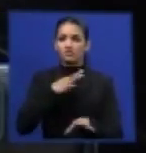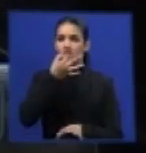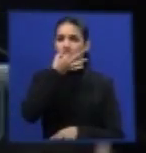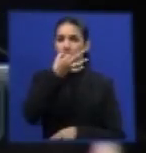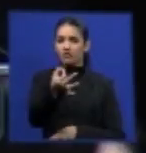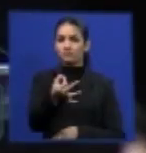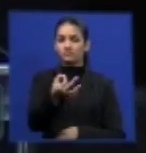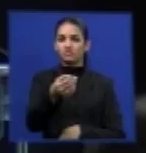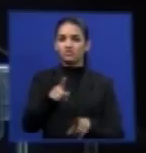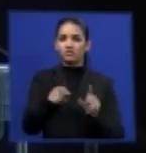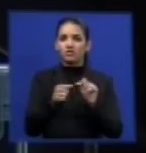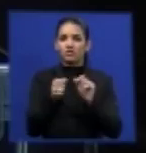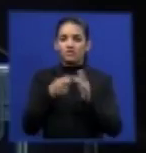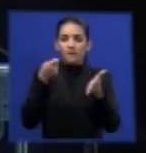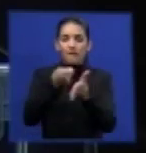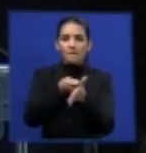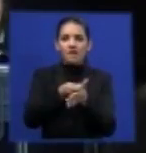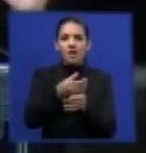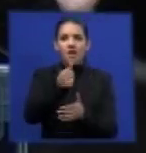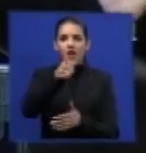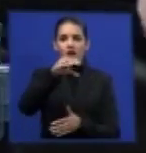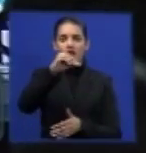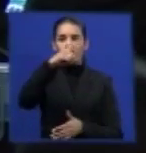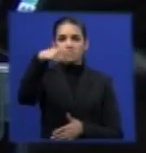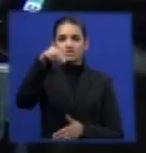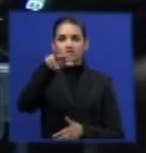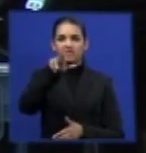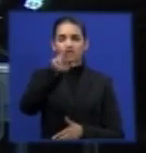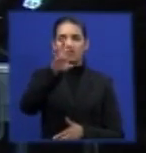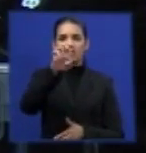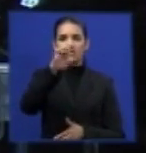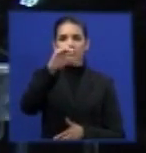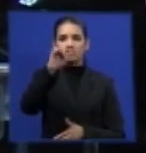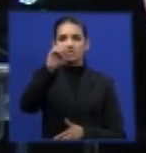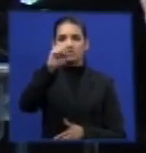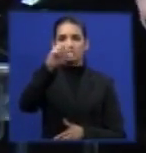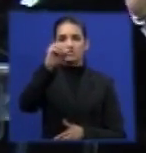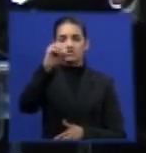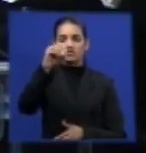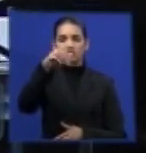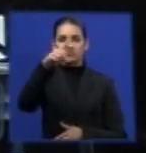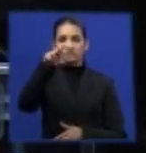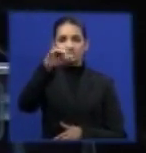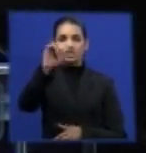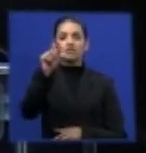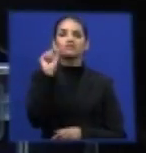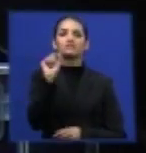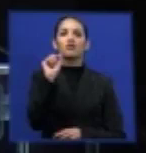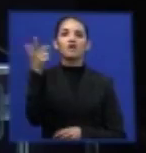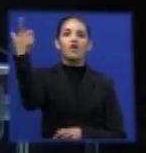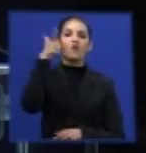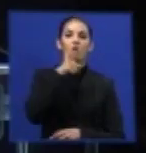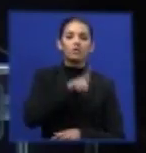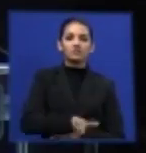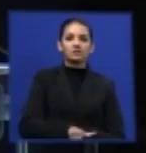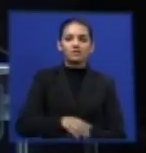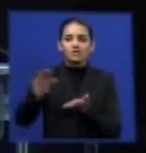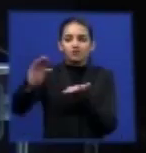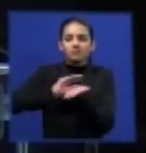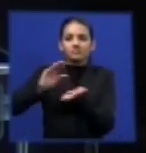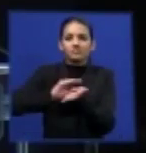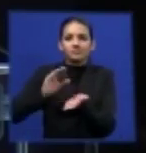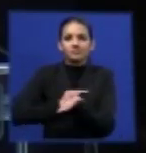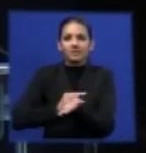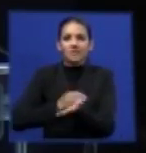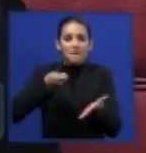ação recisória. As duas ações estão ocorrendo simultaneamente. Eu não saberia, do ponto de